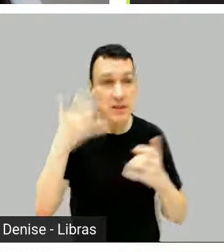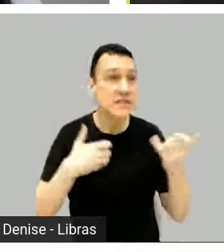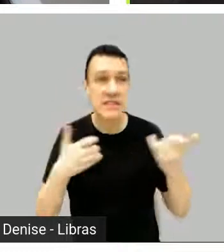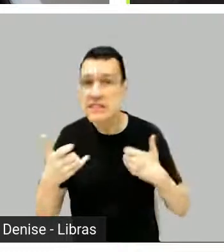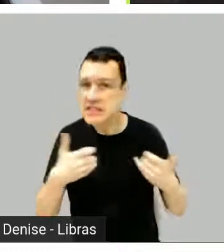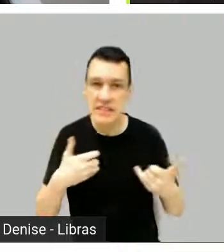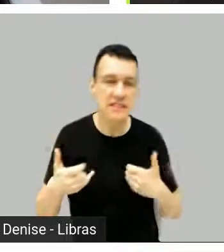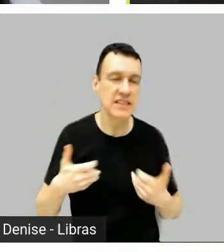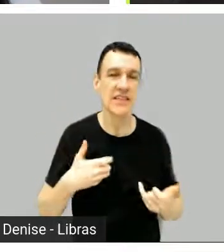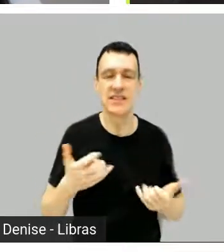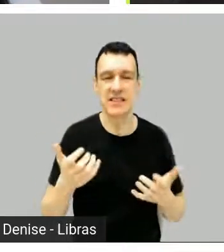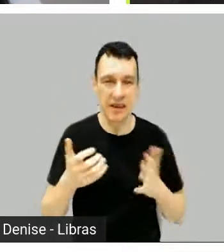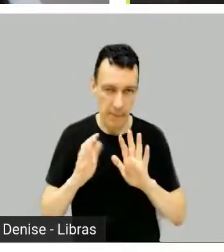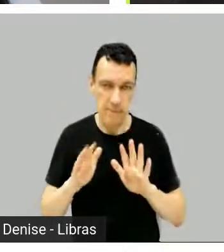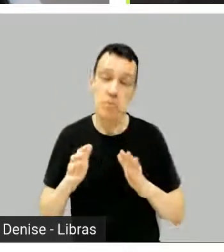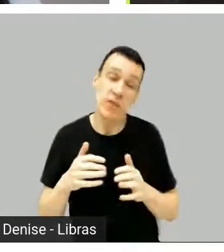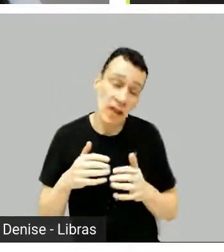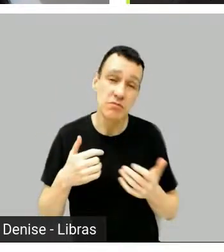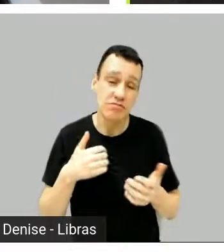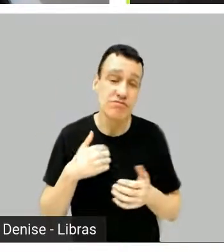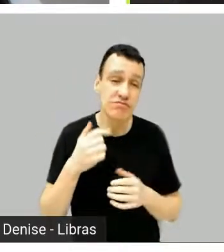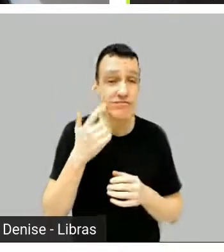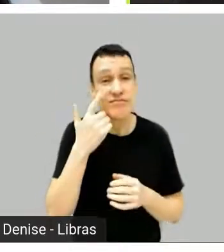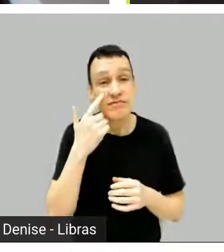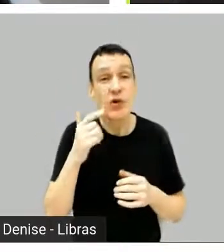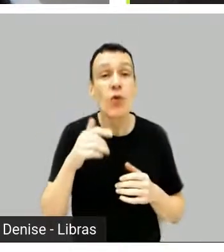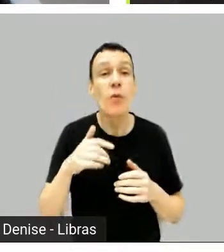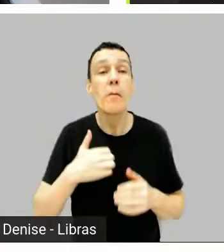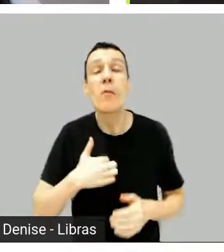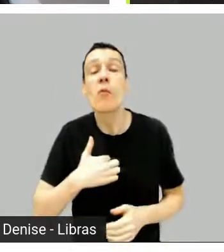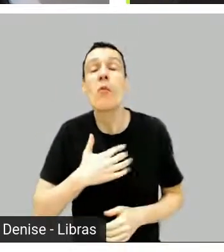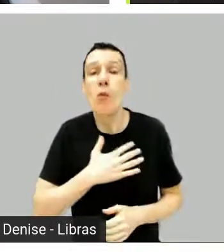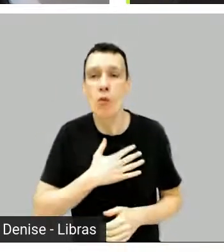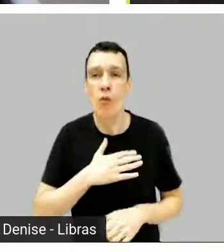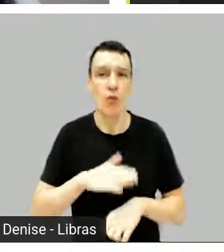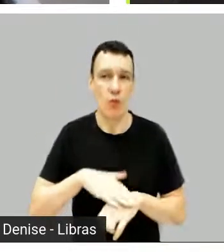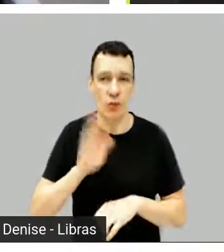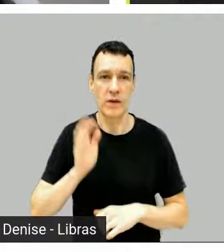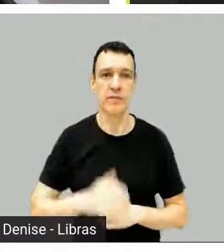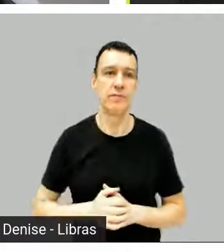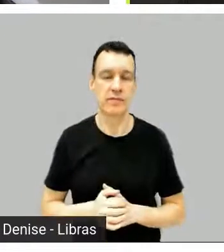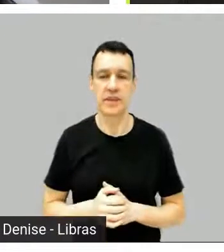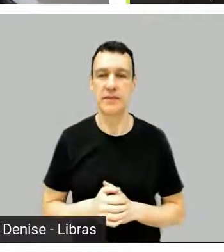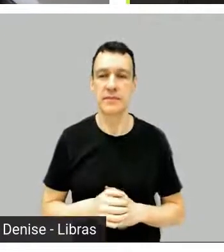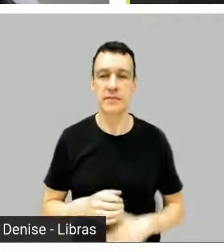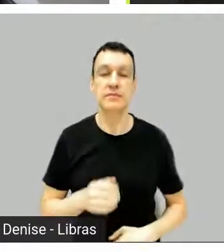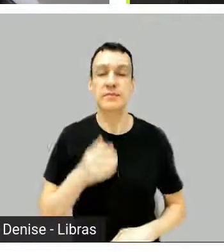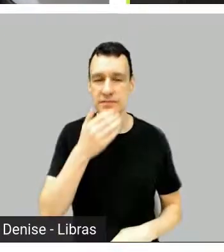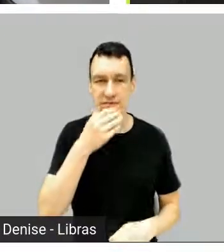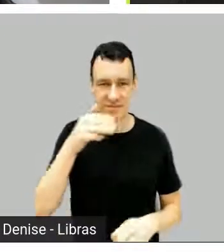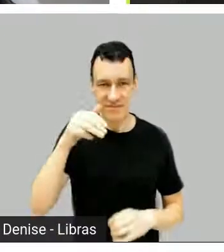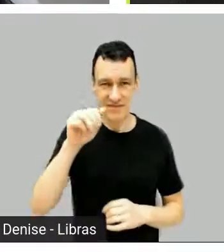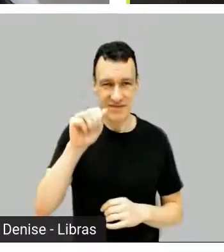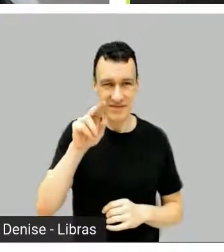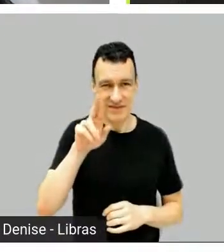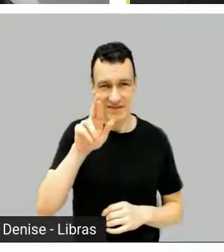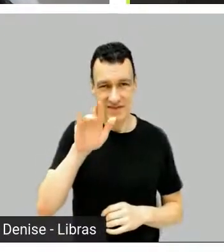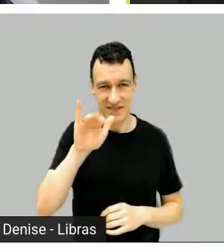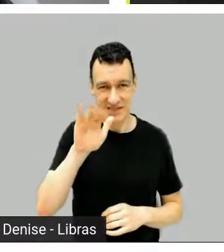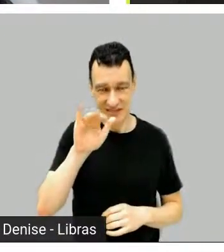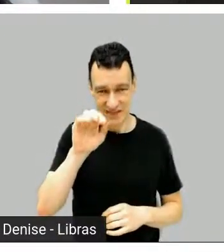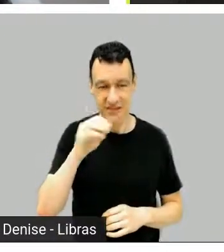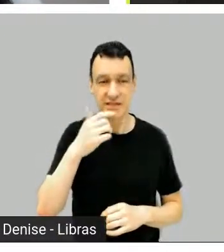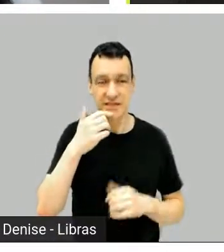para tentar descobrir. Maurício falou, Tales from the Loop, que ele está gostando. Ah, eu vi, eu gostei também.